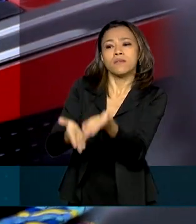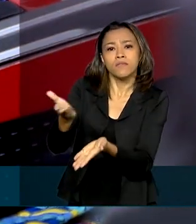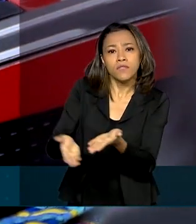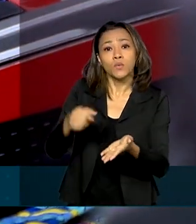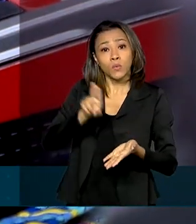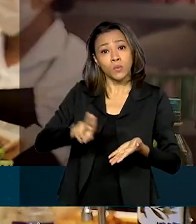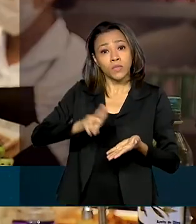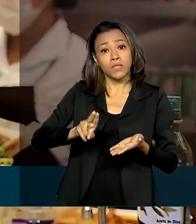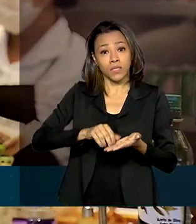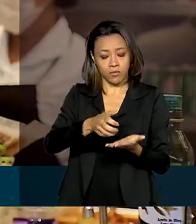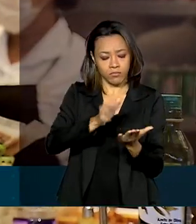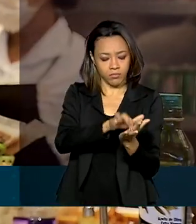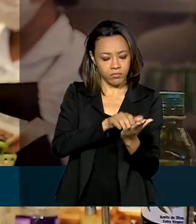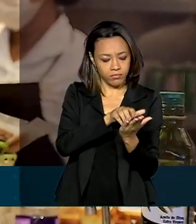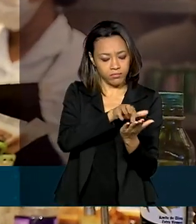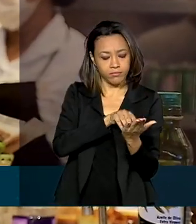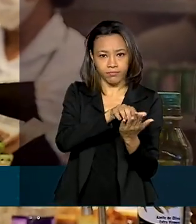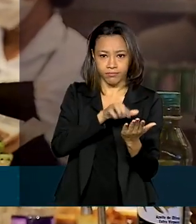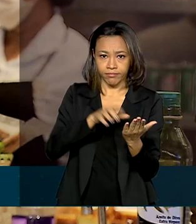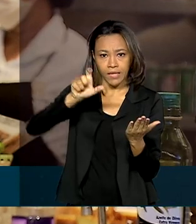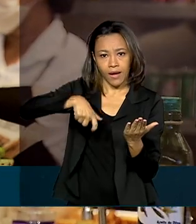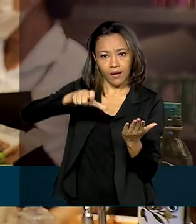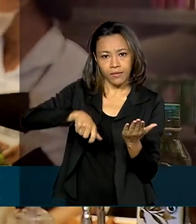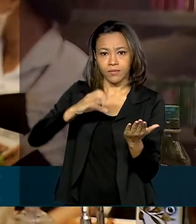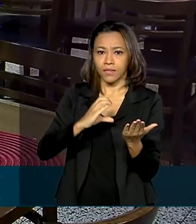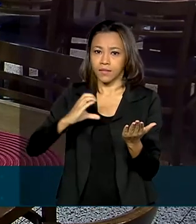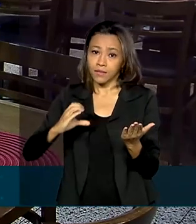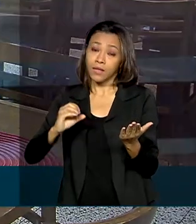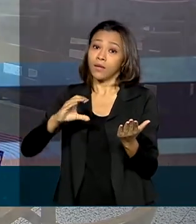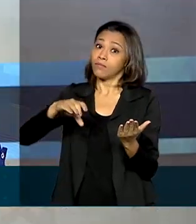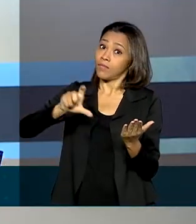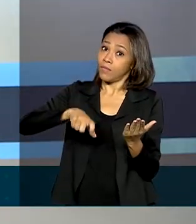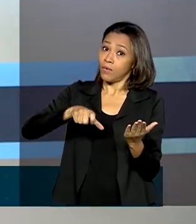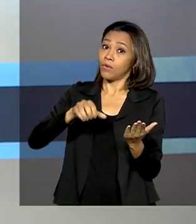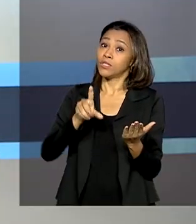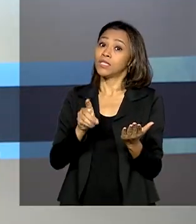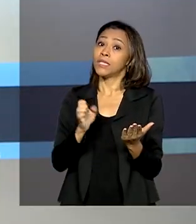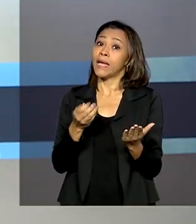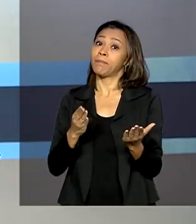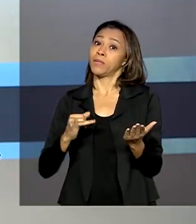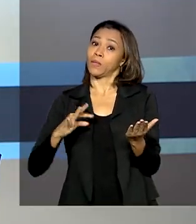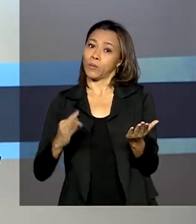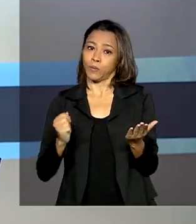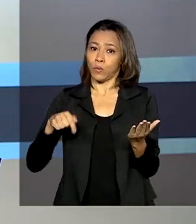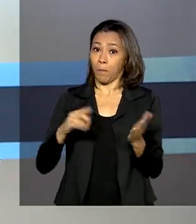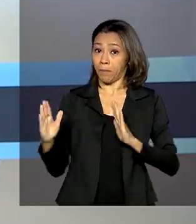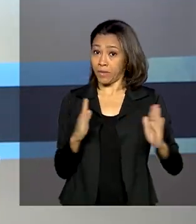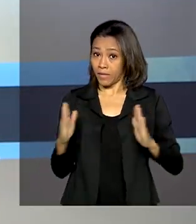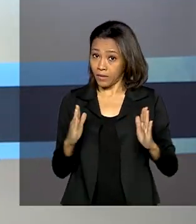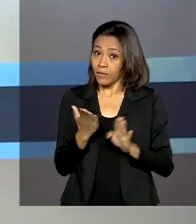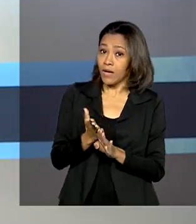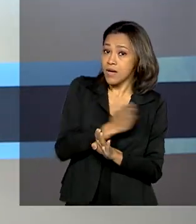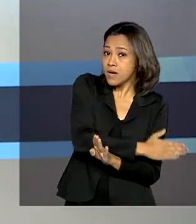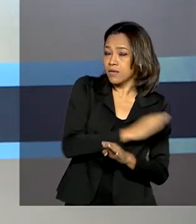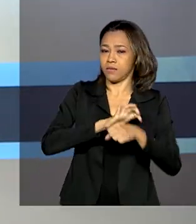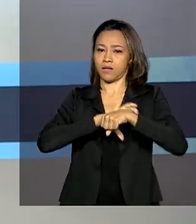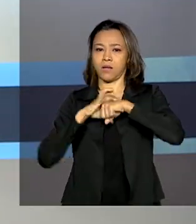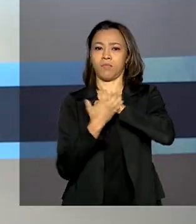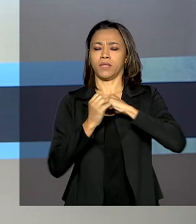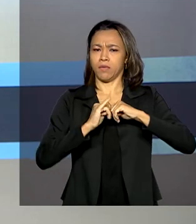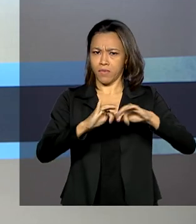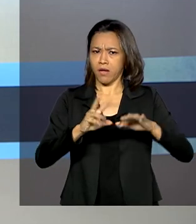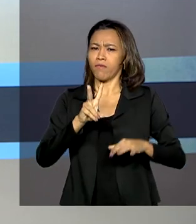máquinas de cartão de débito ou de crédito no período anterior à pandemia. As operações de crédito devem beneficiar